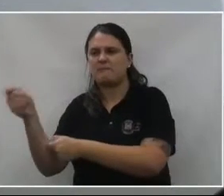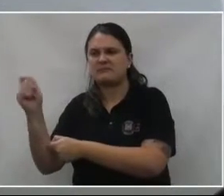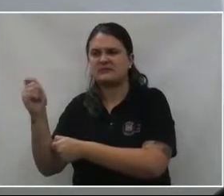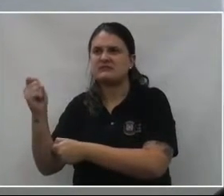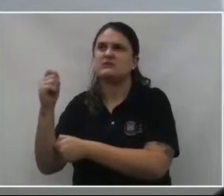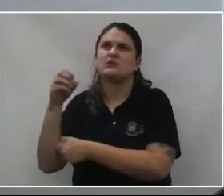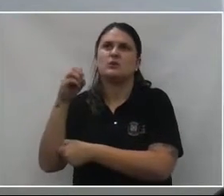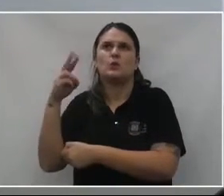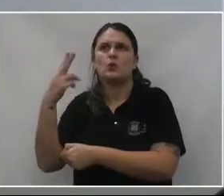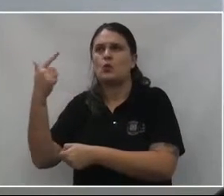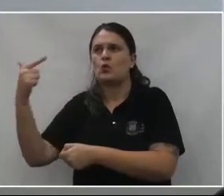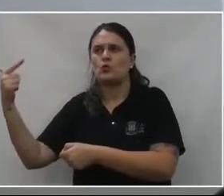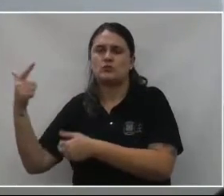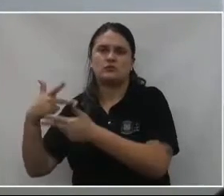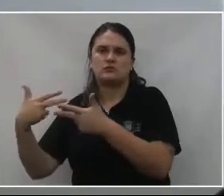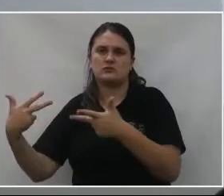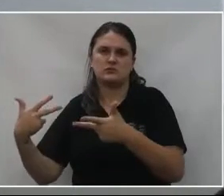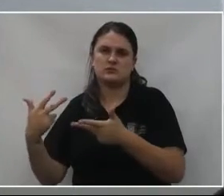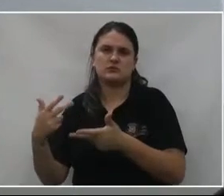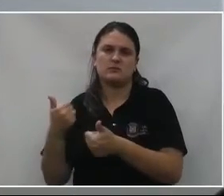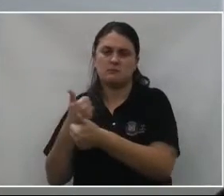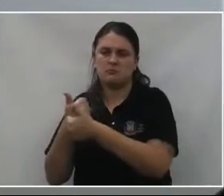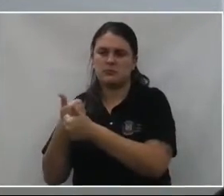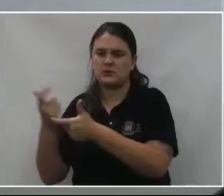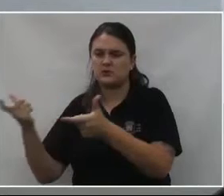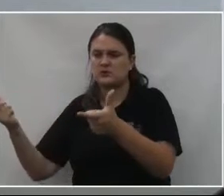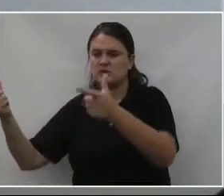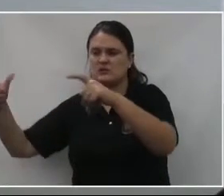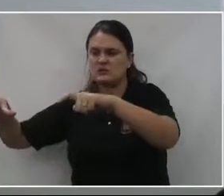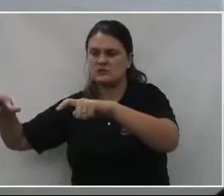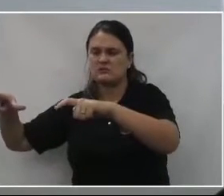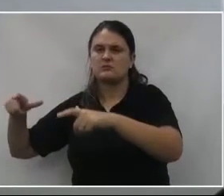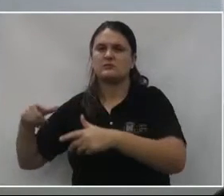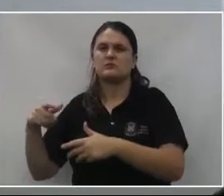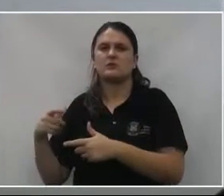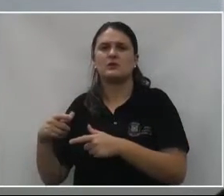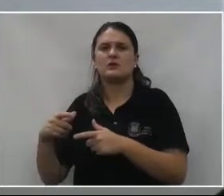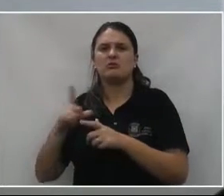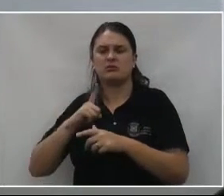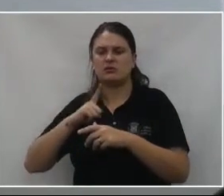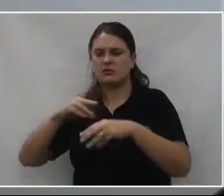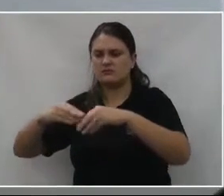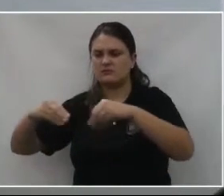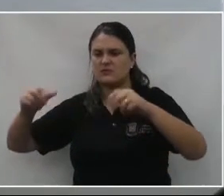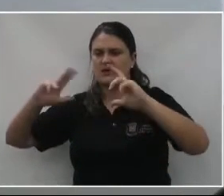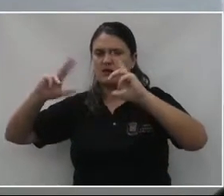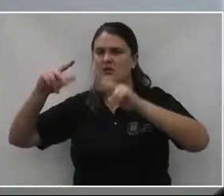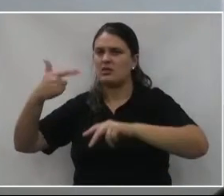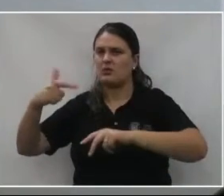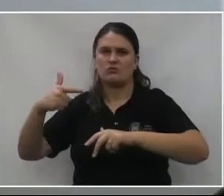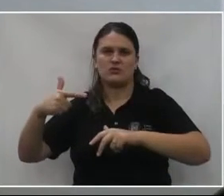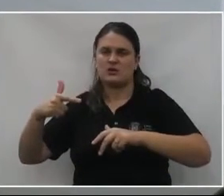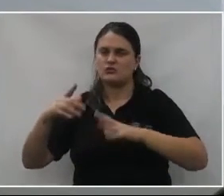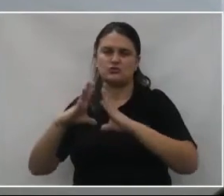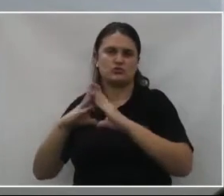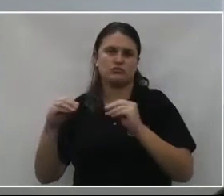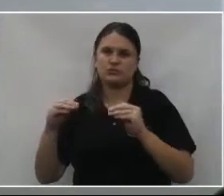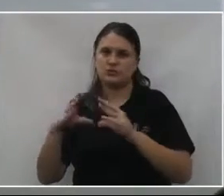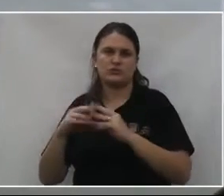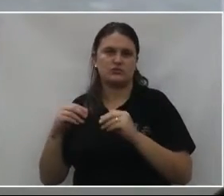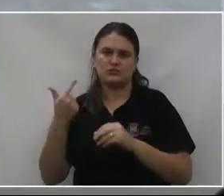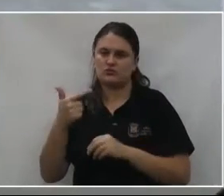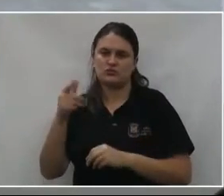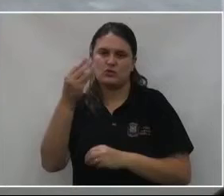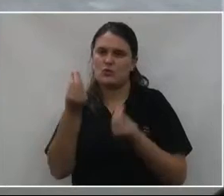fazer outro... Ir ao lado do campo, das quadras de areia que não tem, Mas nos quiosques, que não tem